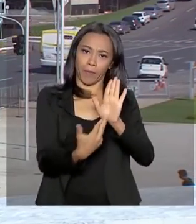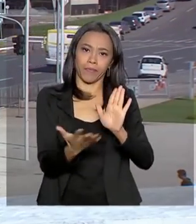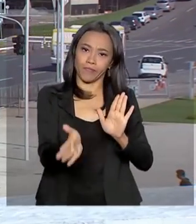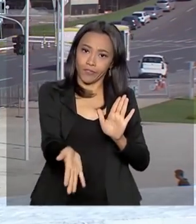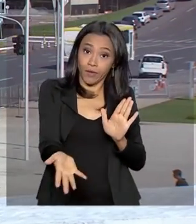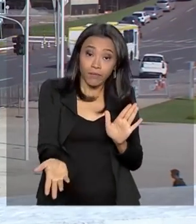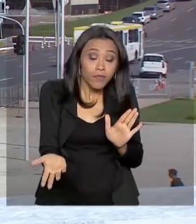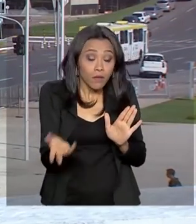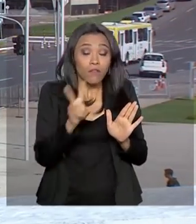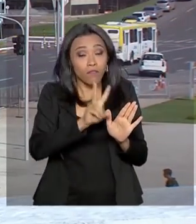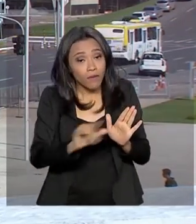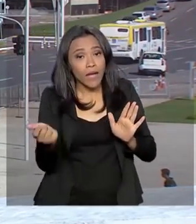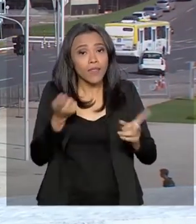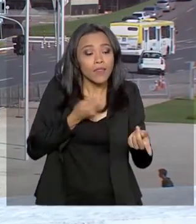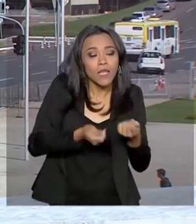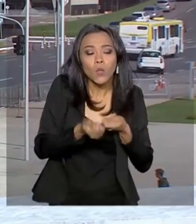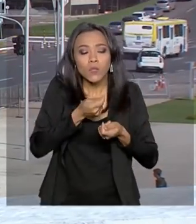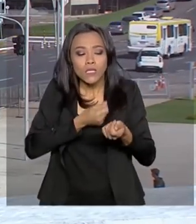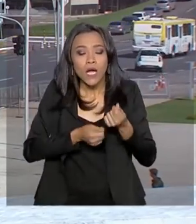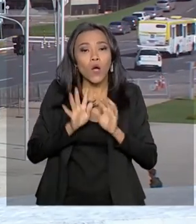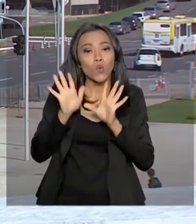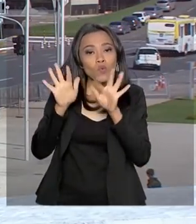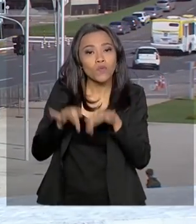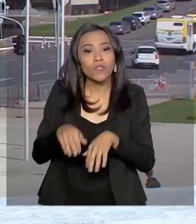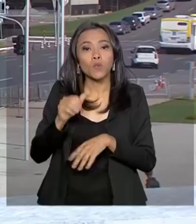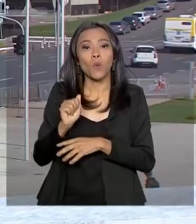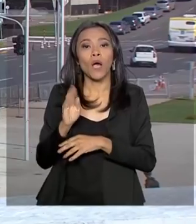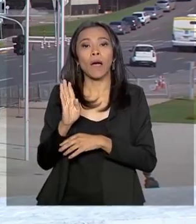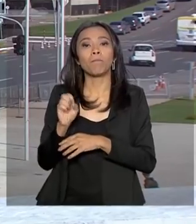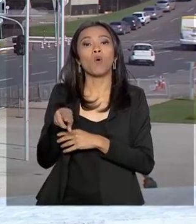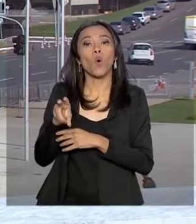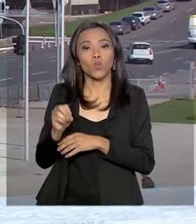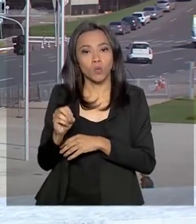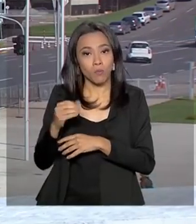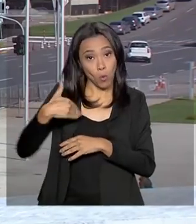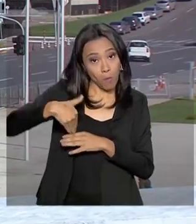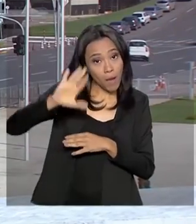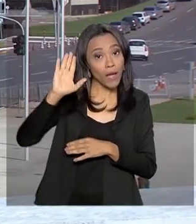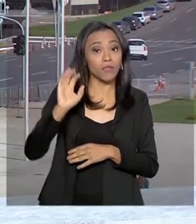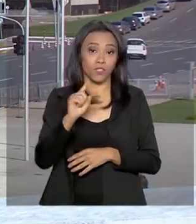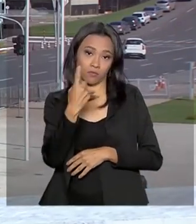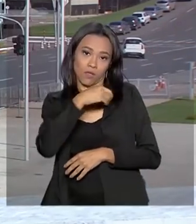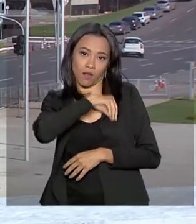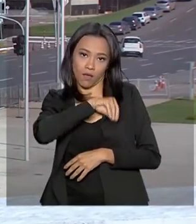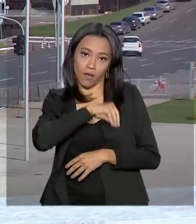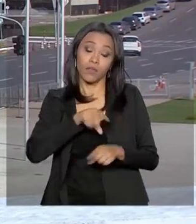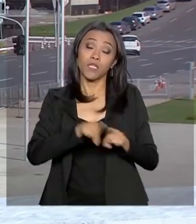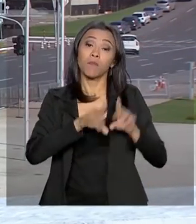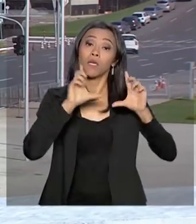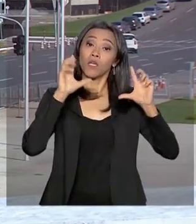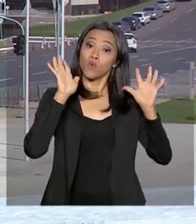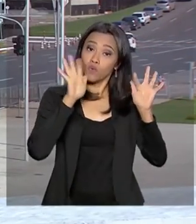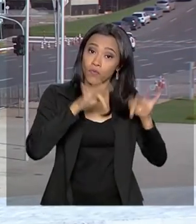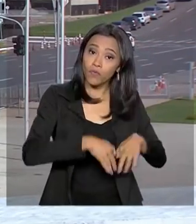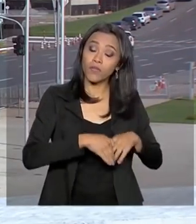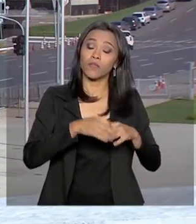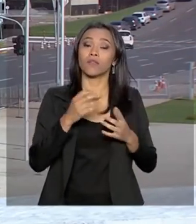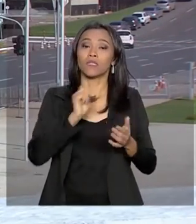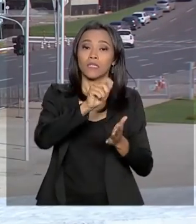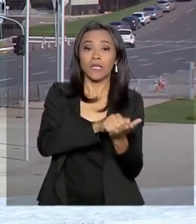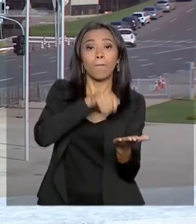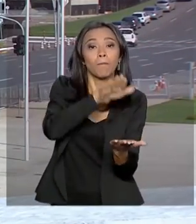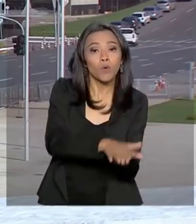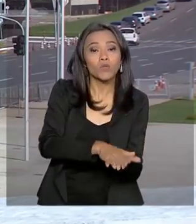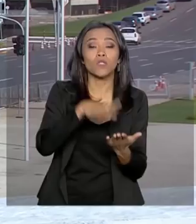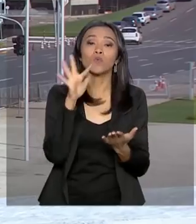negociação aí o fim do abono salarial para quem ganha mais de um salário mínimo e também o fim da multa de 40% do FGTS na